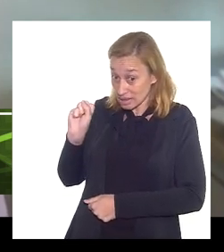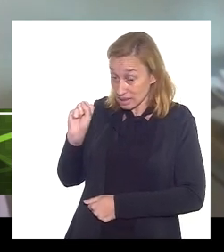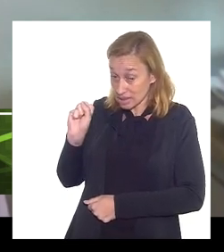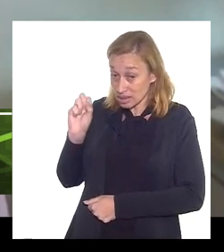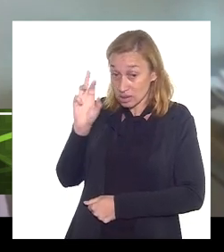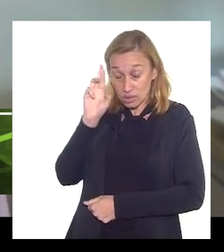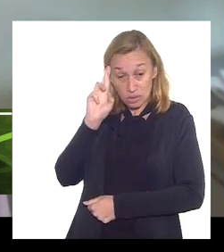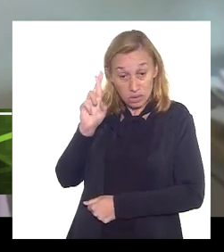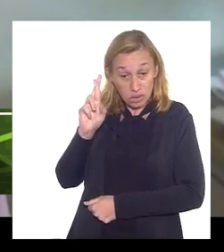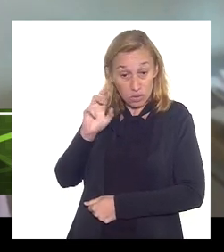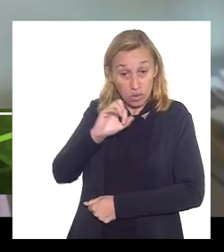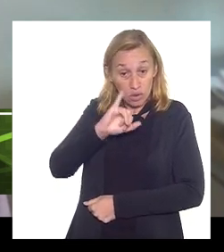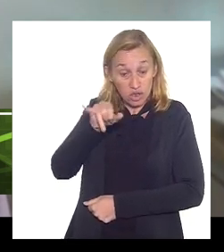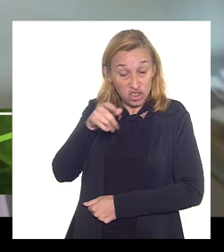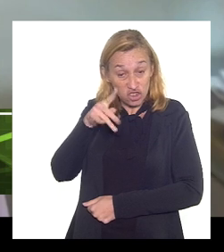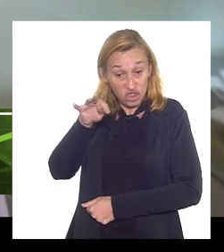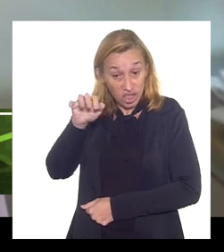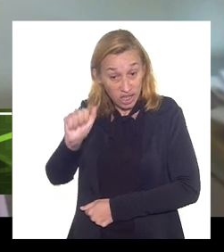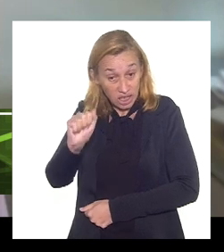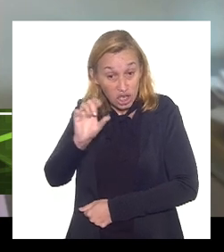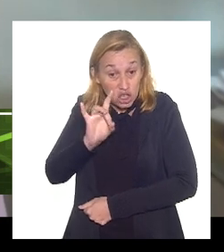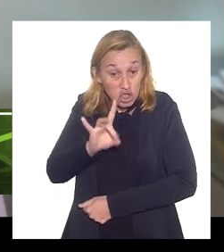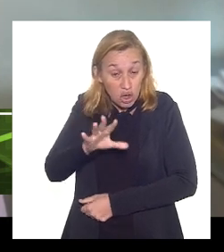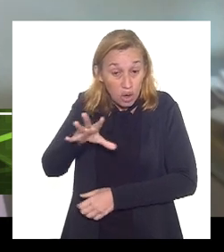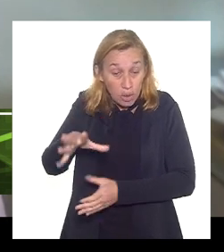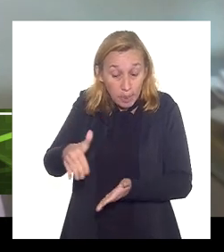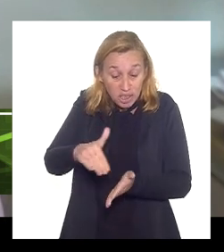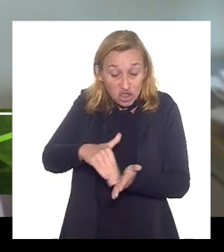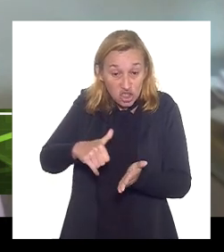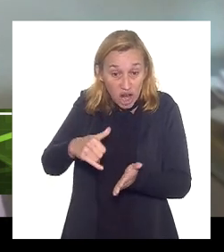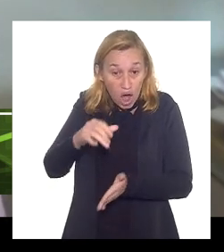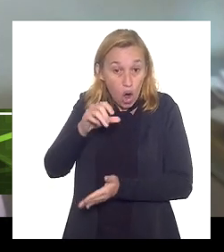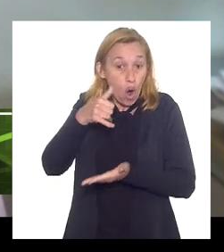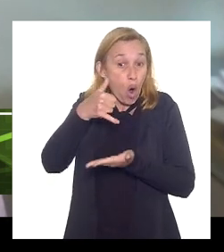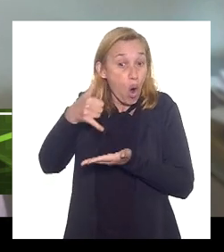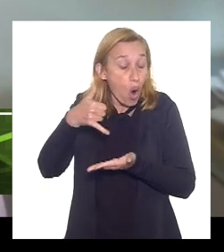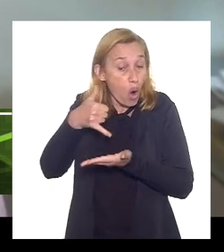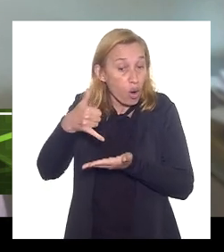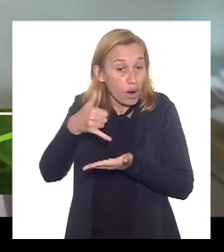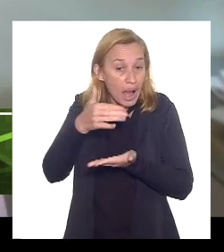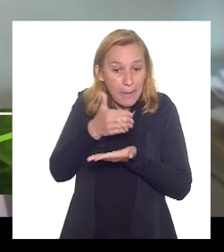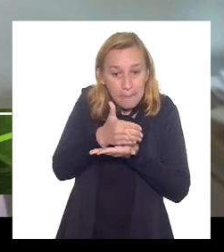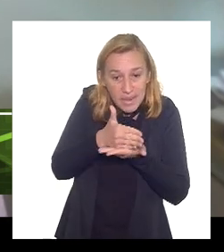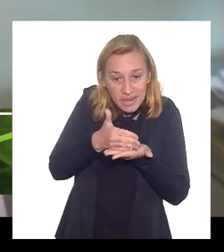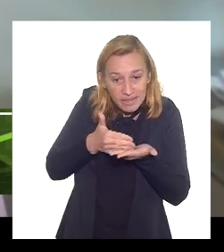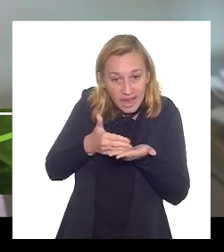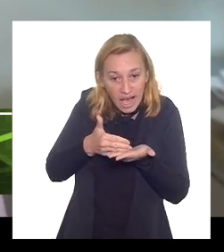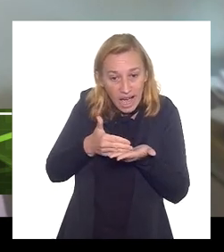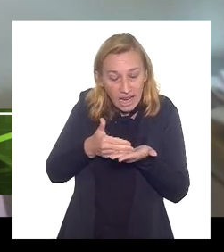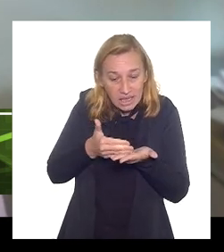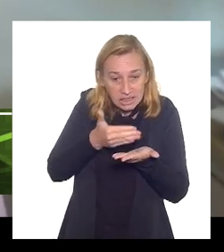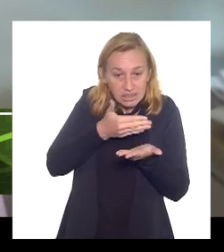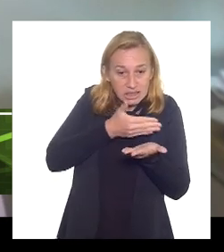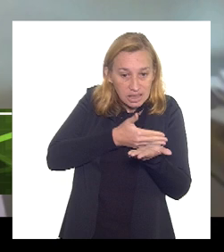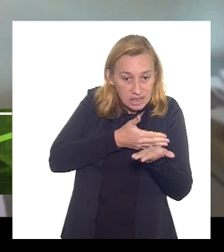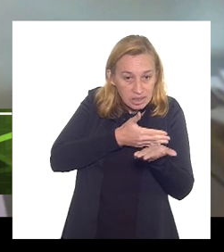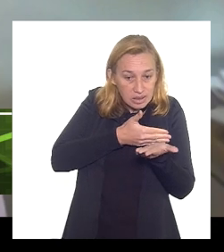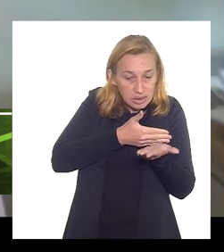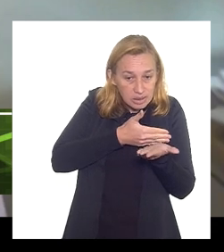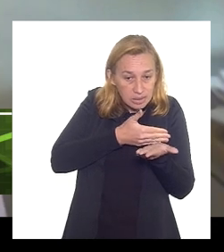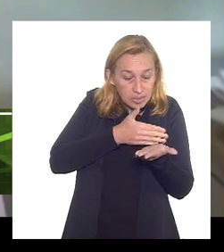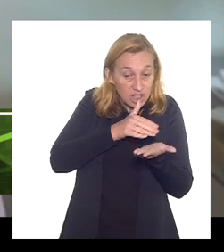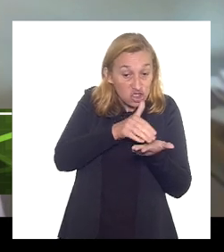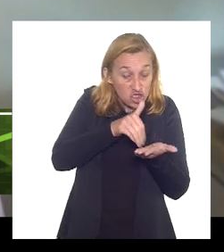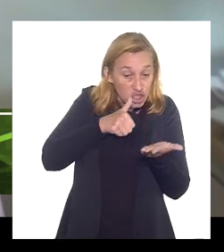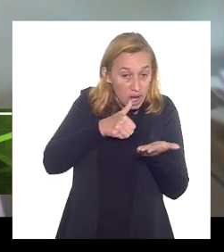é para tirar o óleo somente que está a metade disso seja para tirar o óleo o resto está